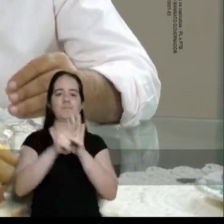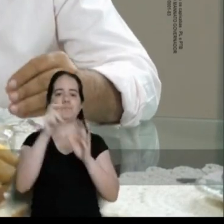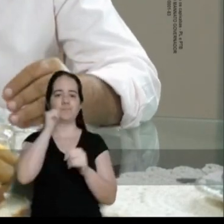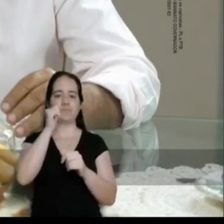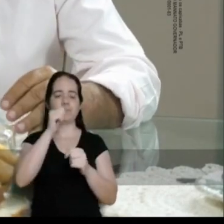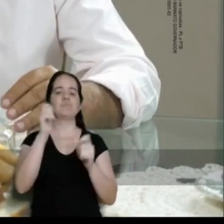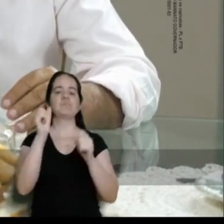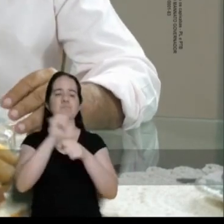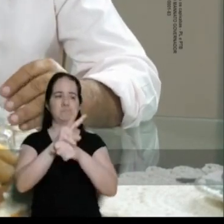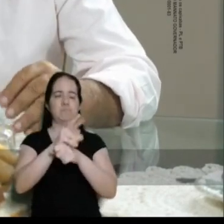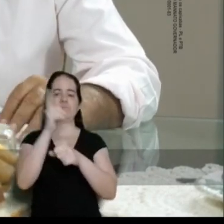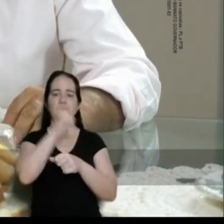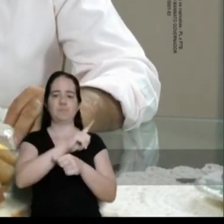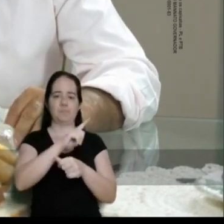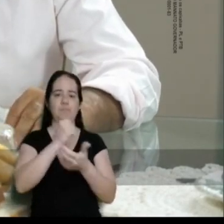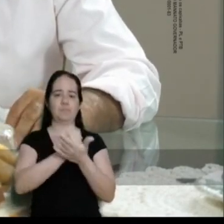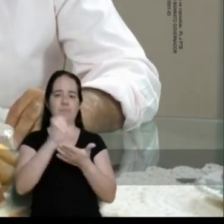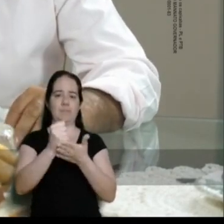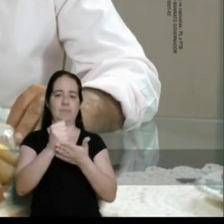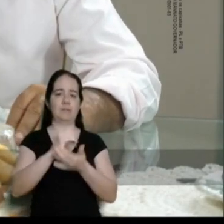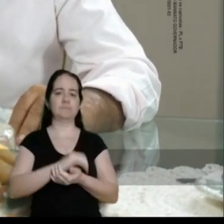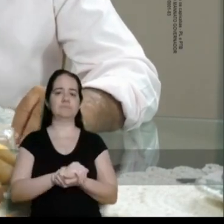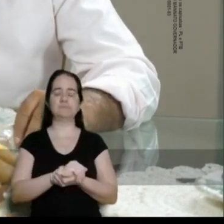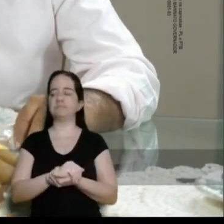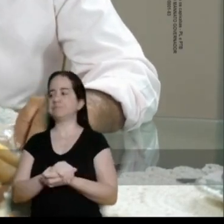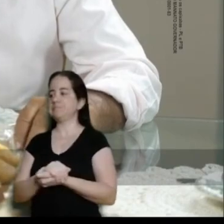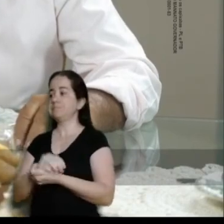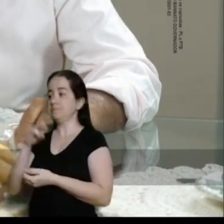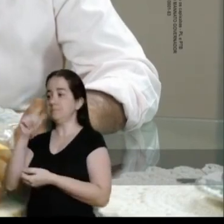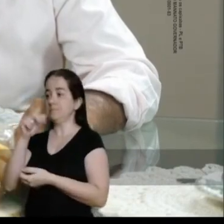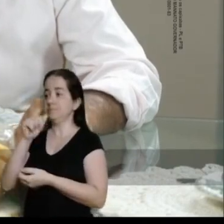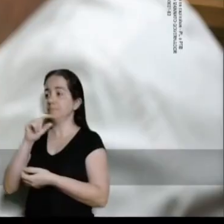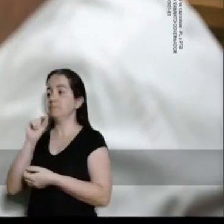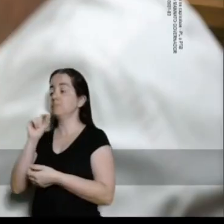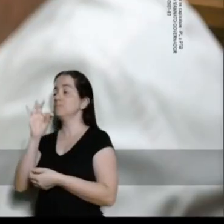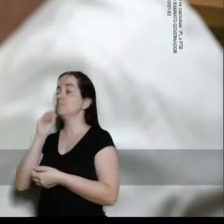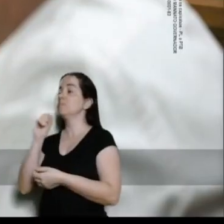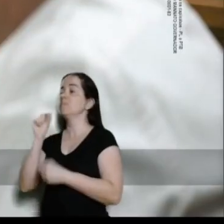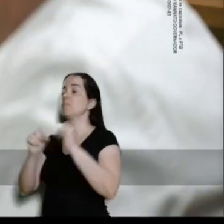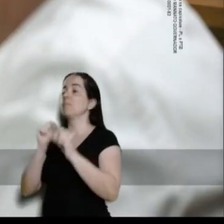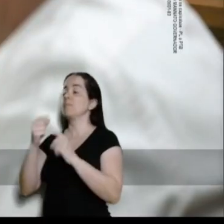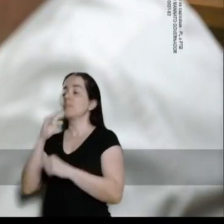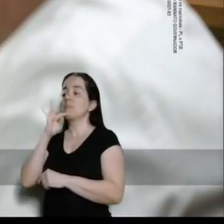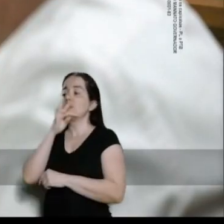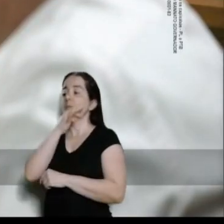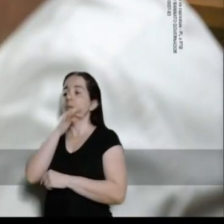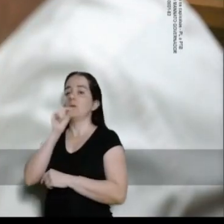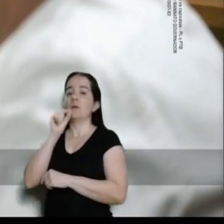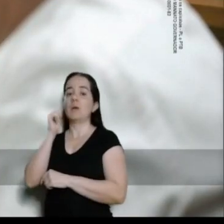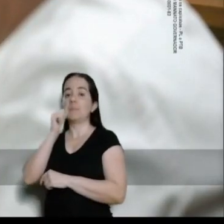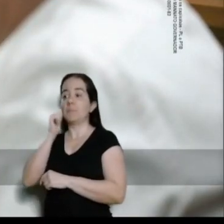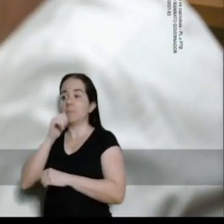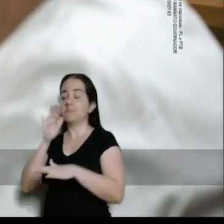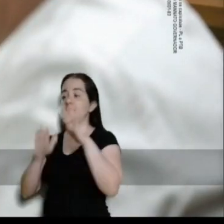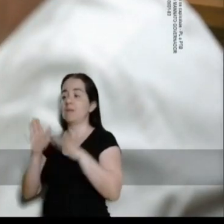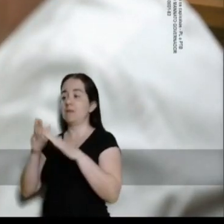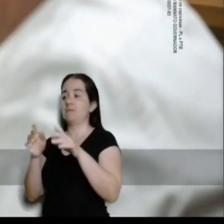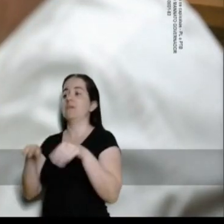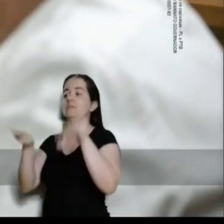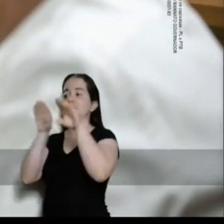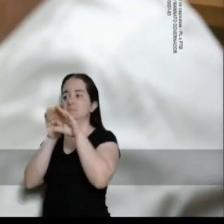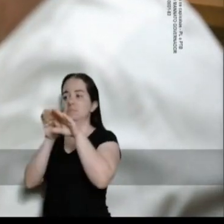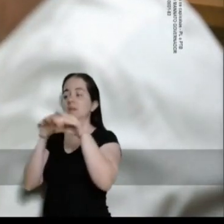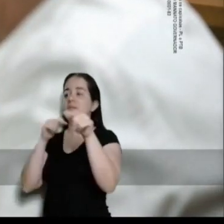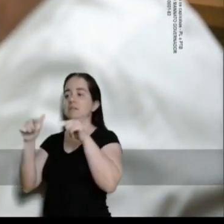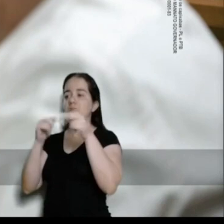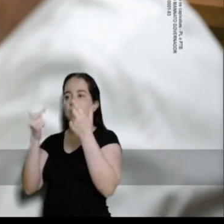e treinar as mulheres e colocar no mercado de trabalho. Você pode me cobrar isso. Manato, o eu percebo é que muitas mulheres